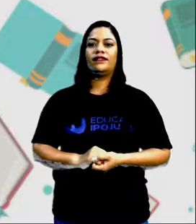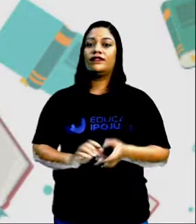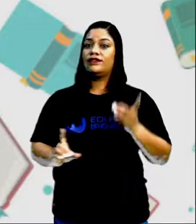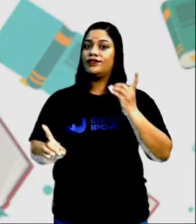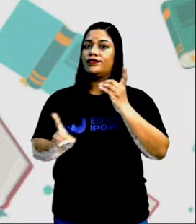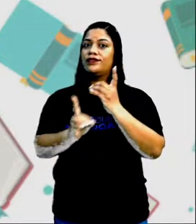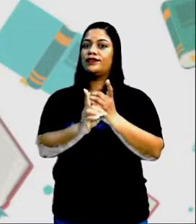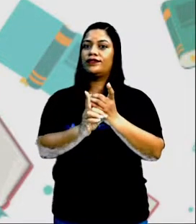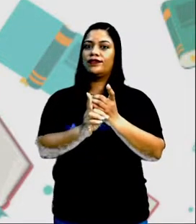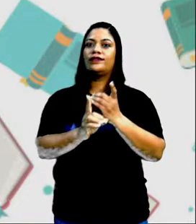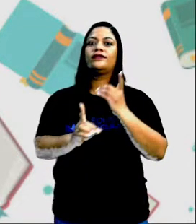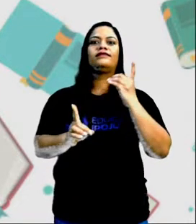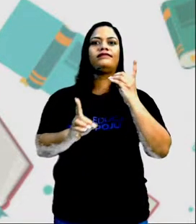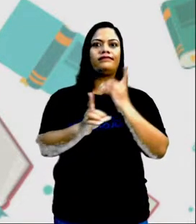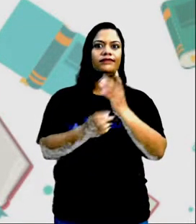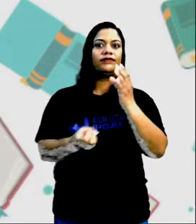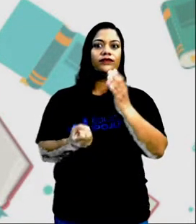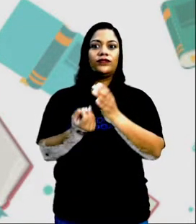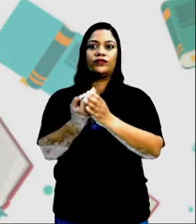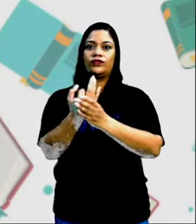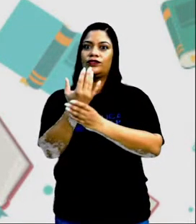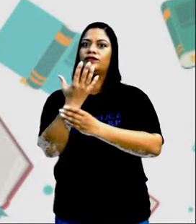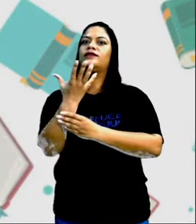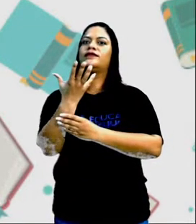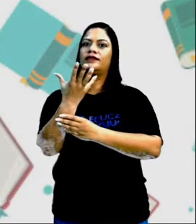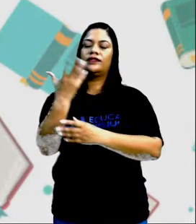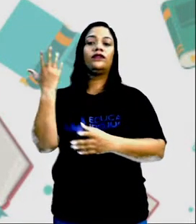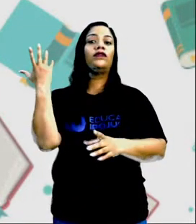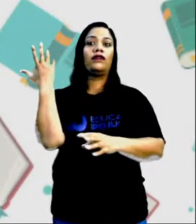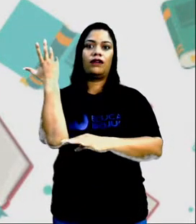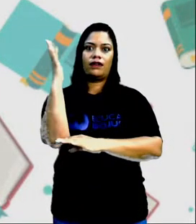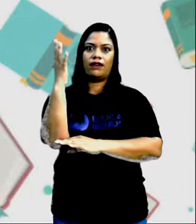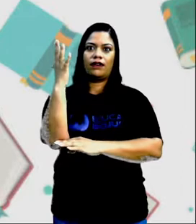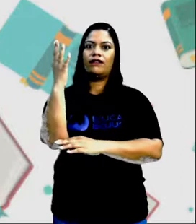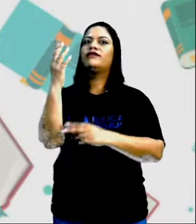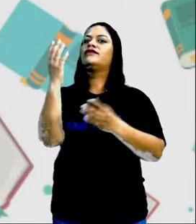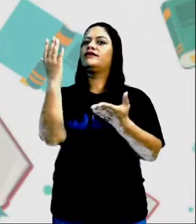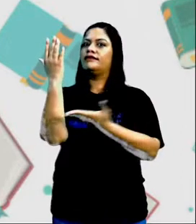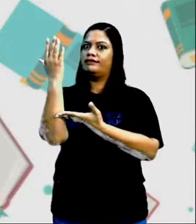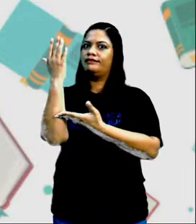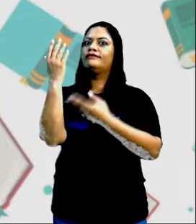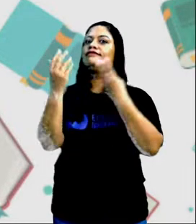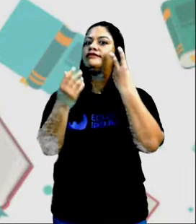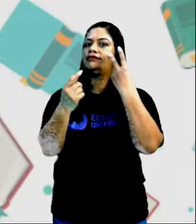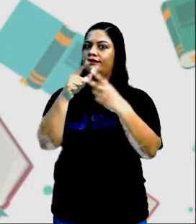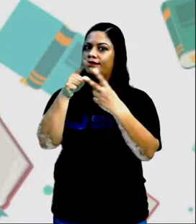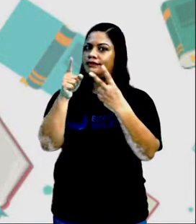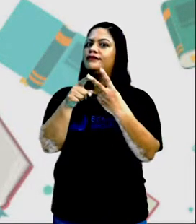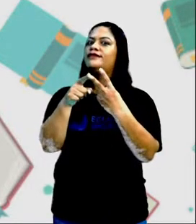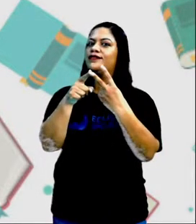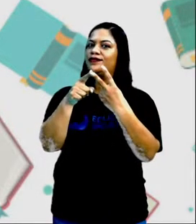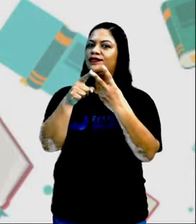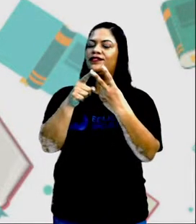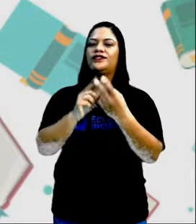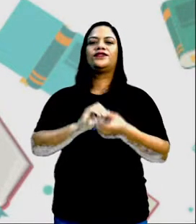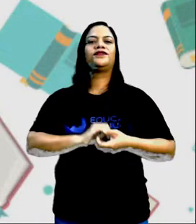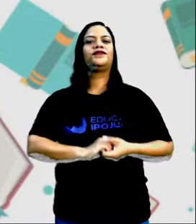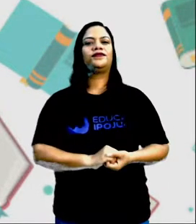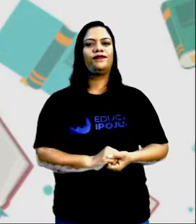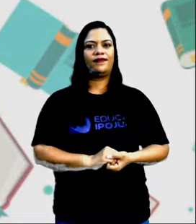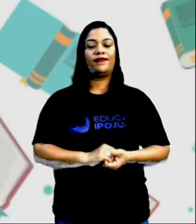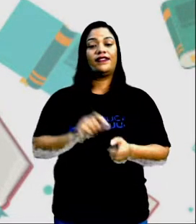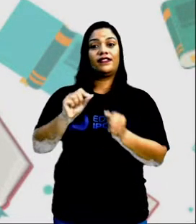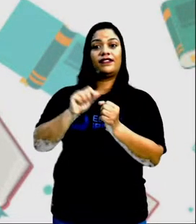encontrando outro meio Que foi dois pedaços de tronco E com isso ele inventou o que? Com certo tempo,